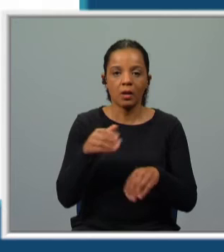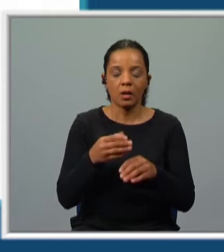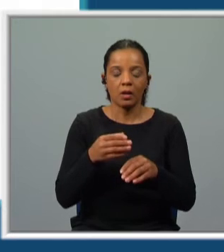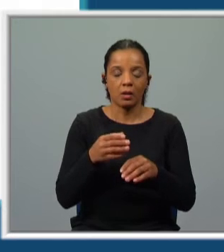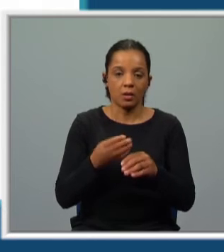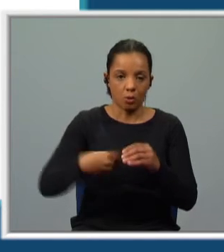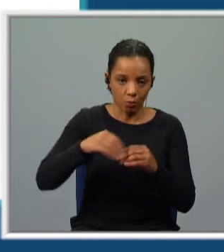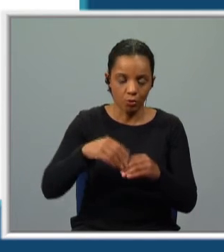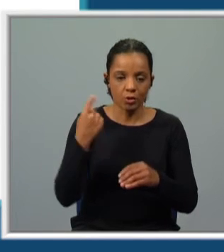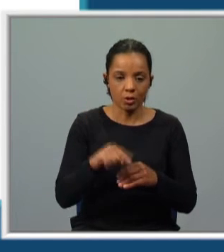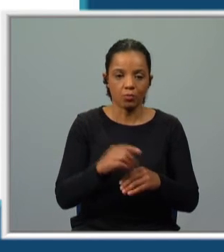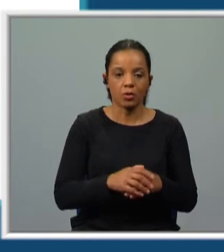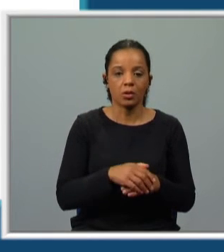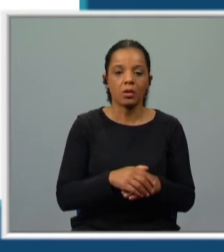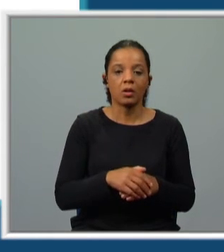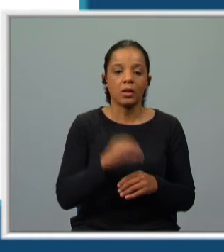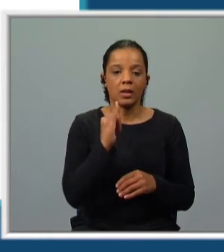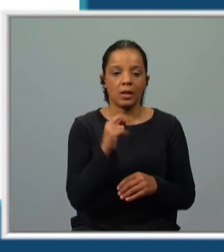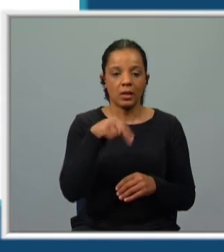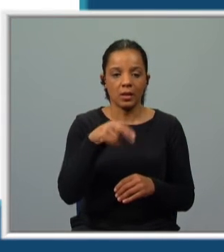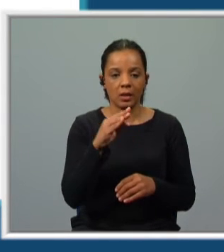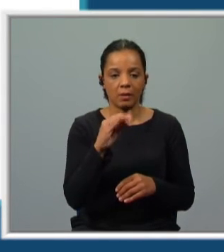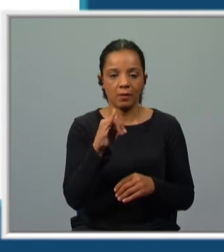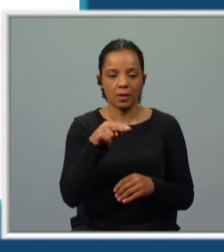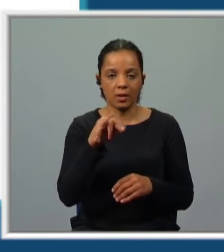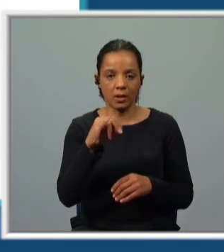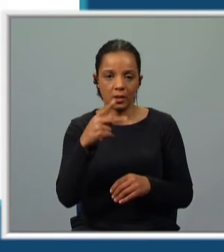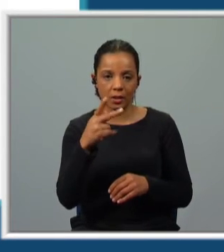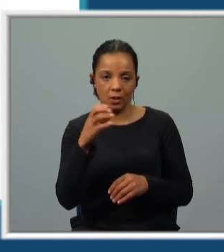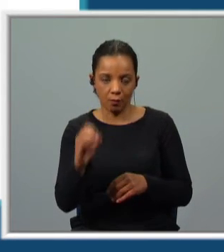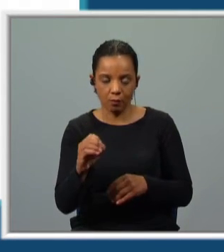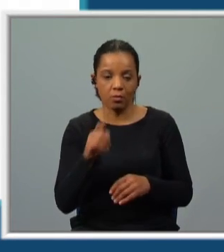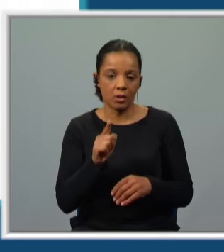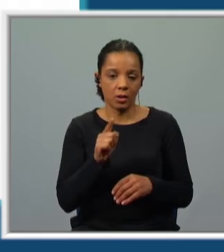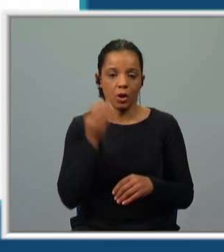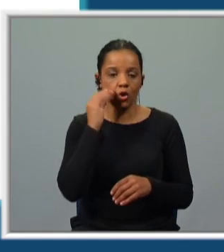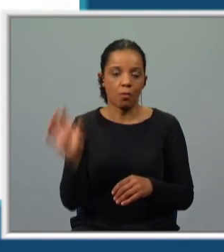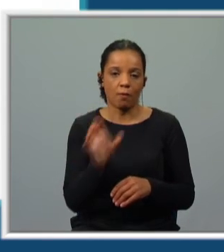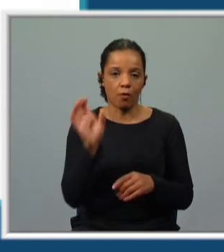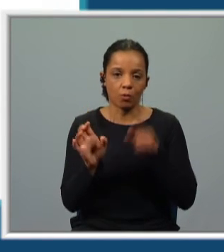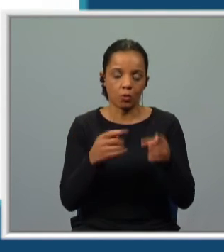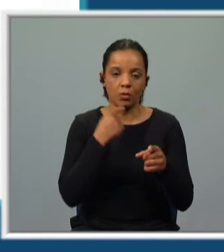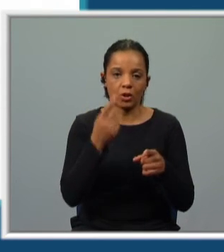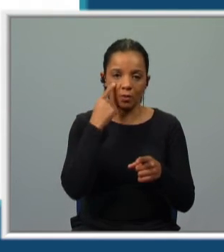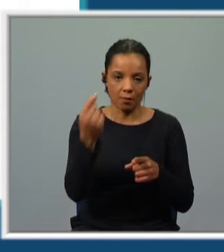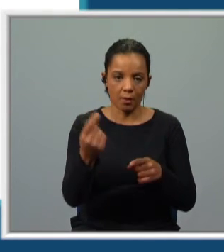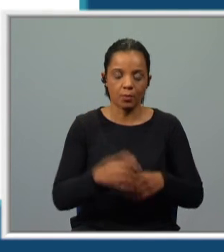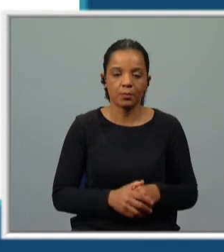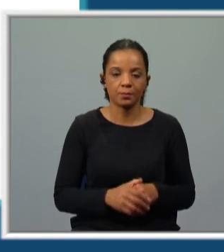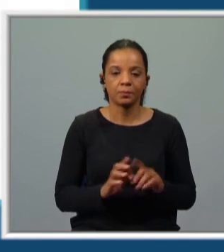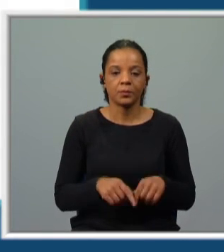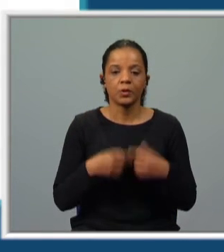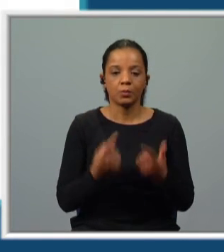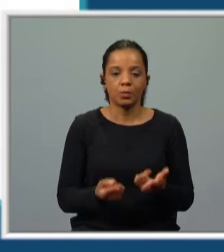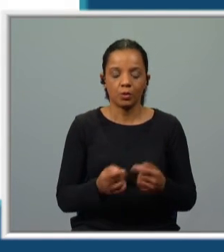E repara, temos o infinitivo, cantar, que é o infinitivo impessoal, que é a forma como tu habitualmente designas o verbo. Depois